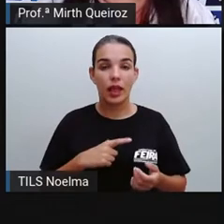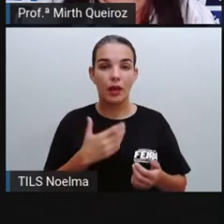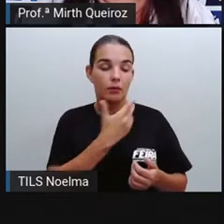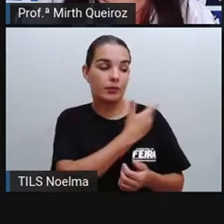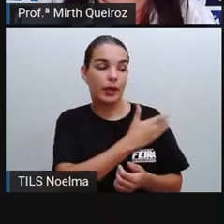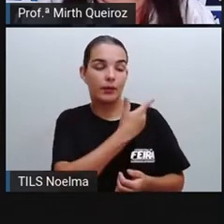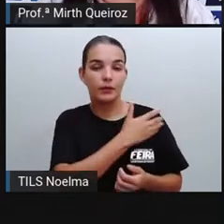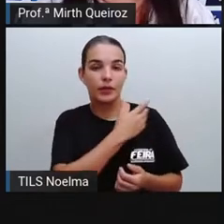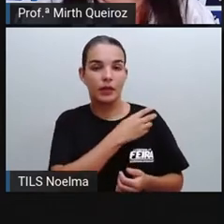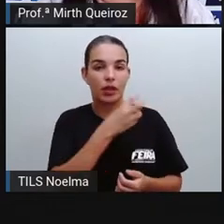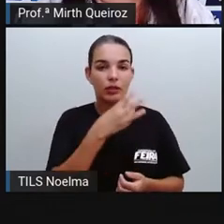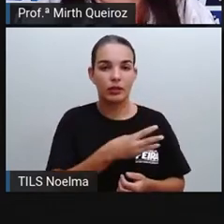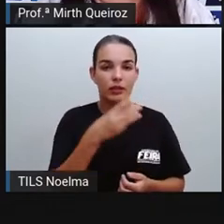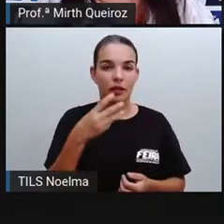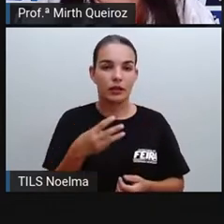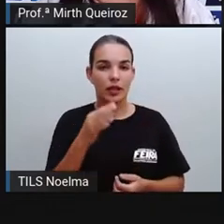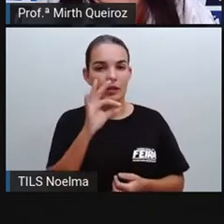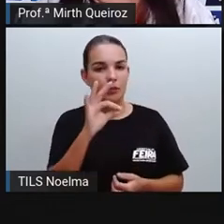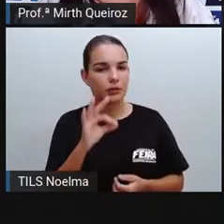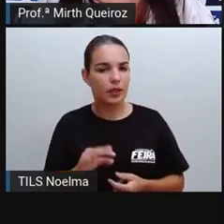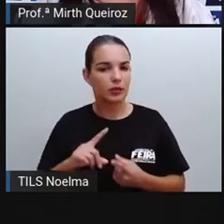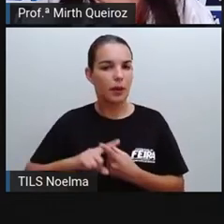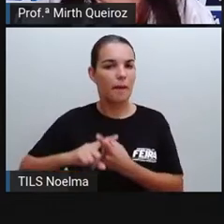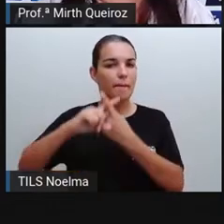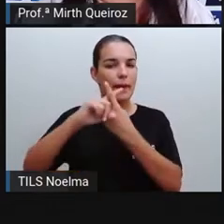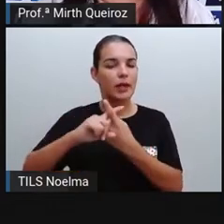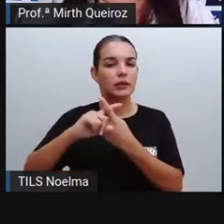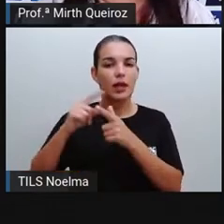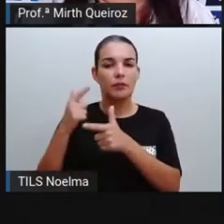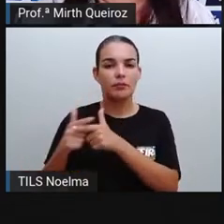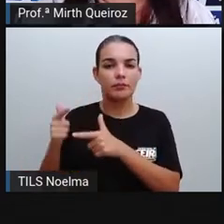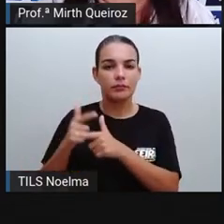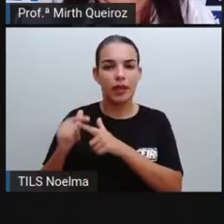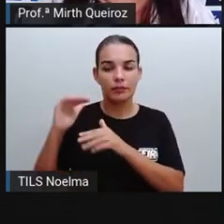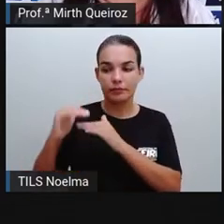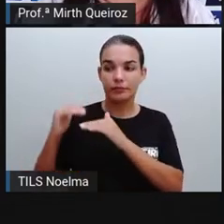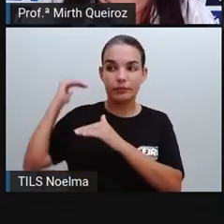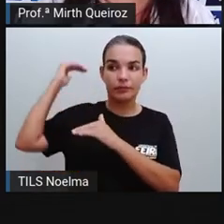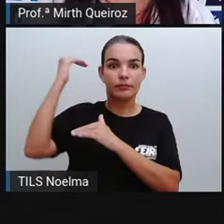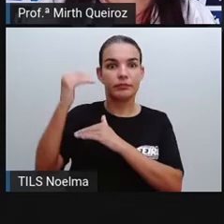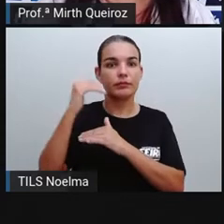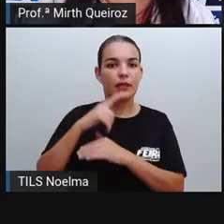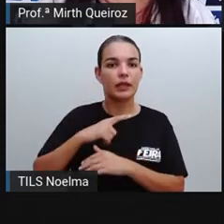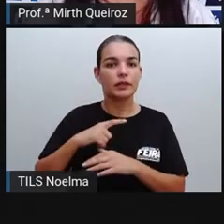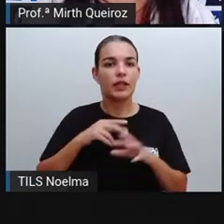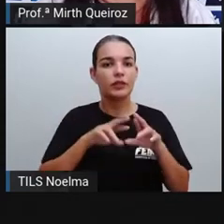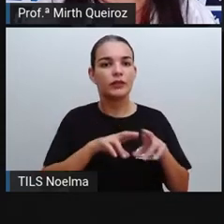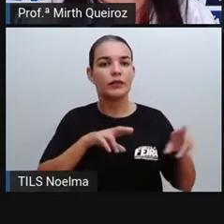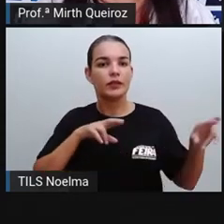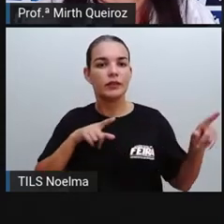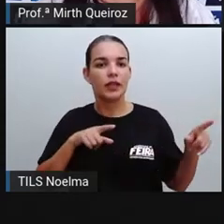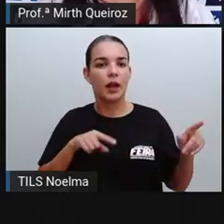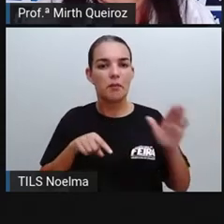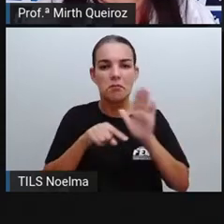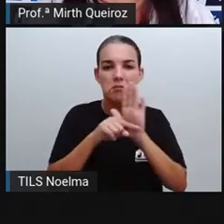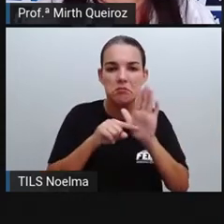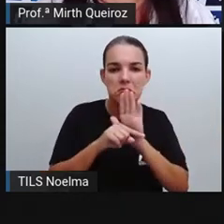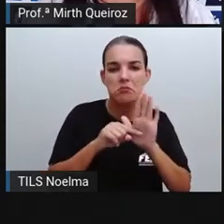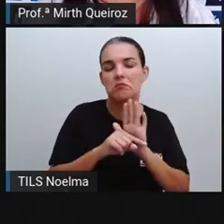33%, mais chances de resultados acima da média. Diversidade, menos